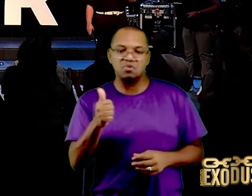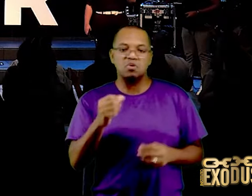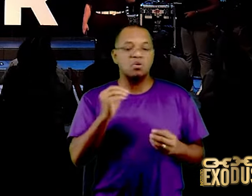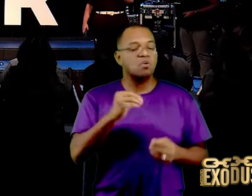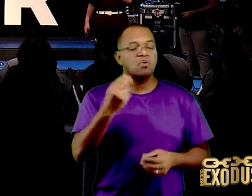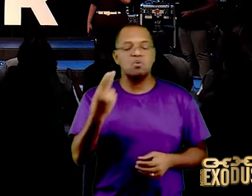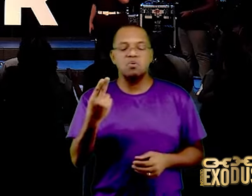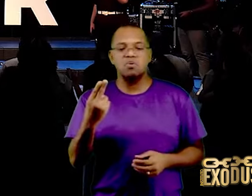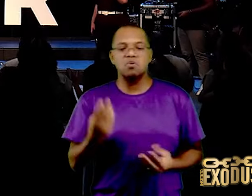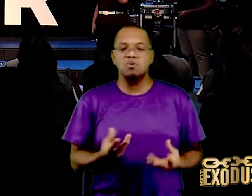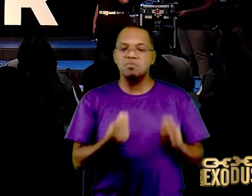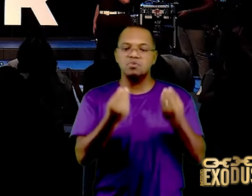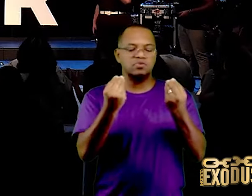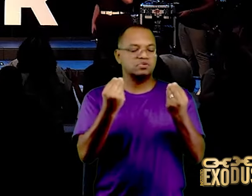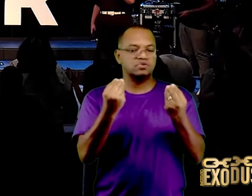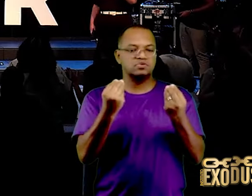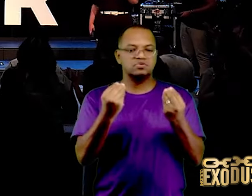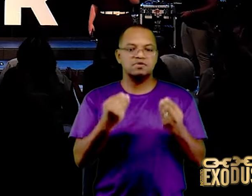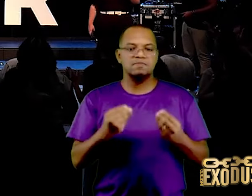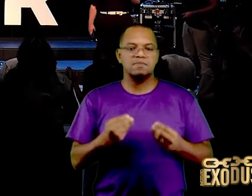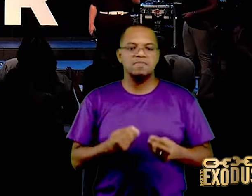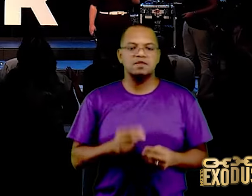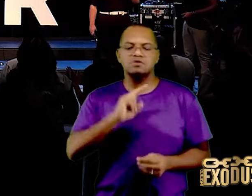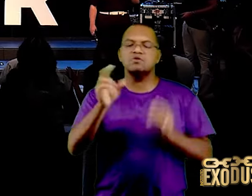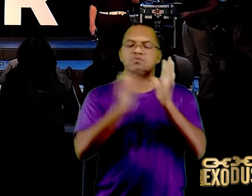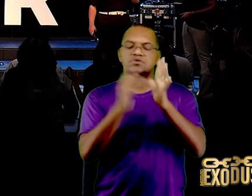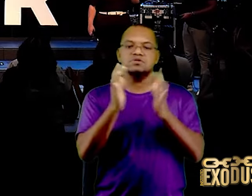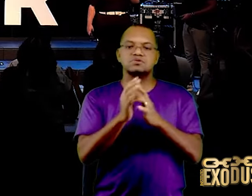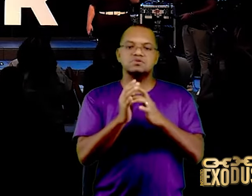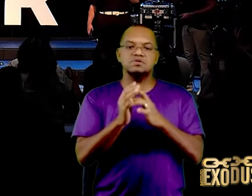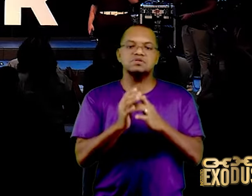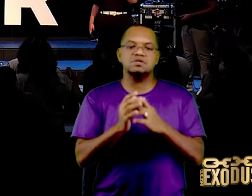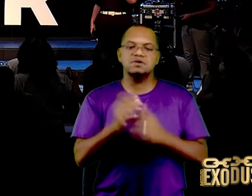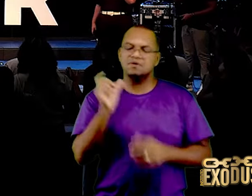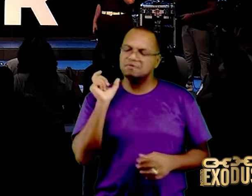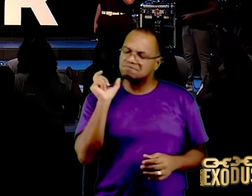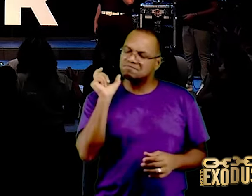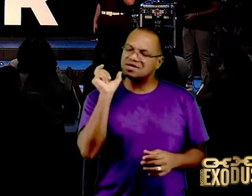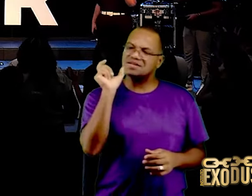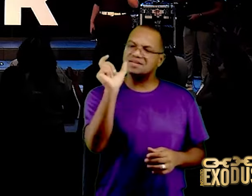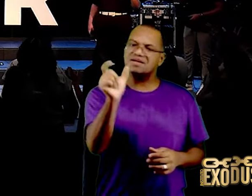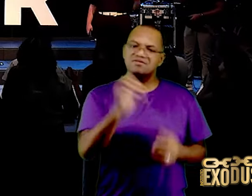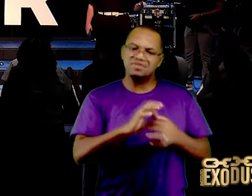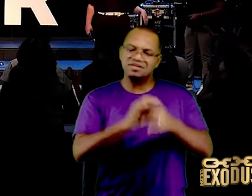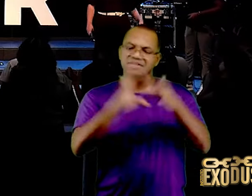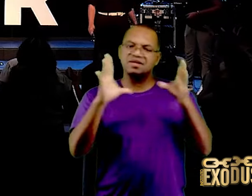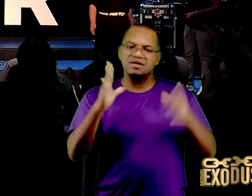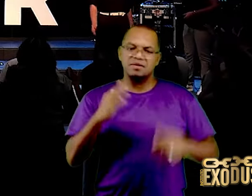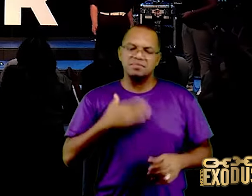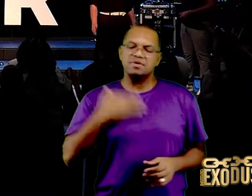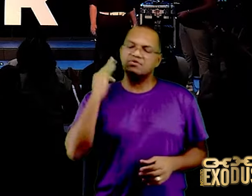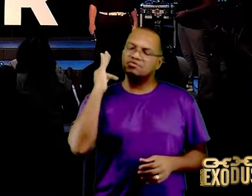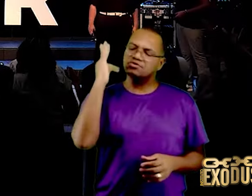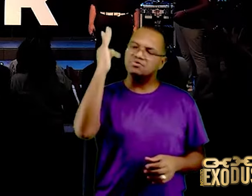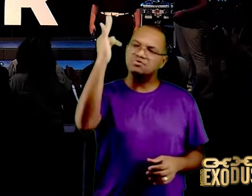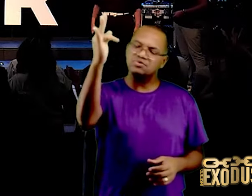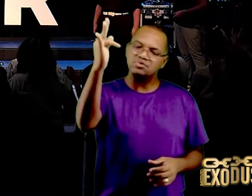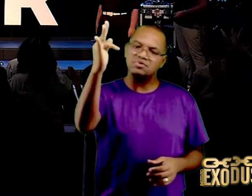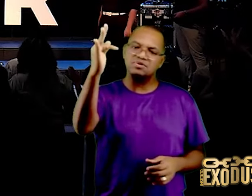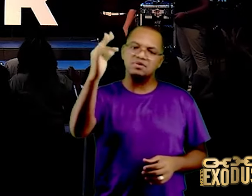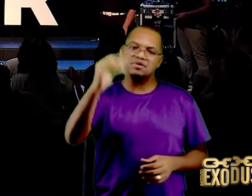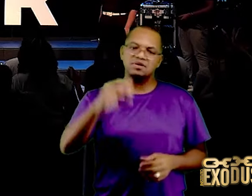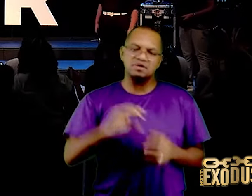em nome de Jesus, eu libero uma palavra, sobre meu futuro, eu libero uma palavra,